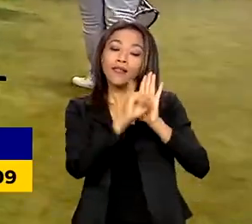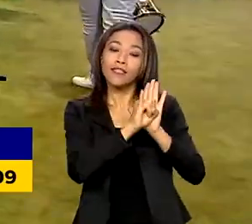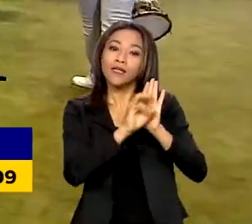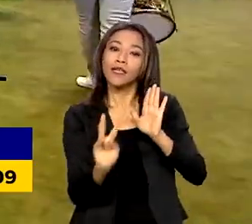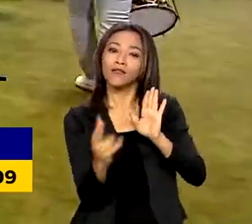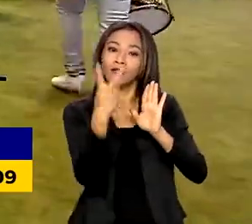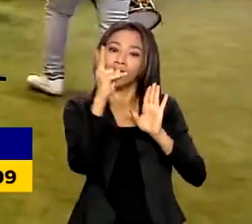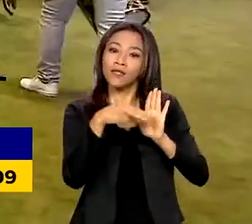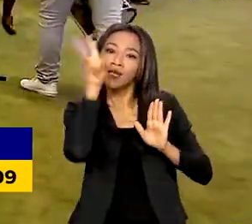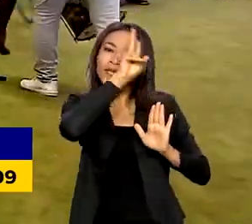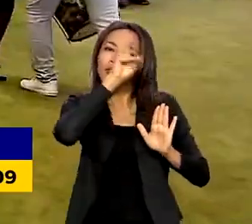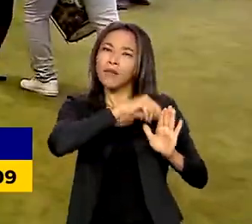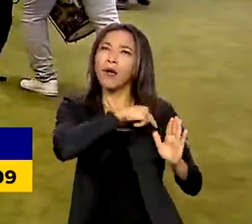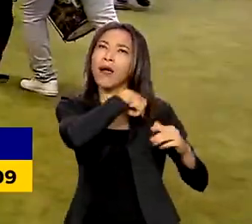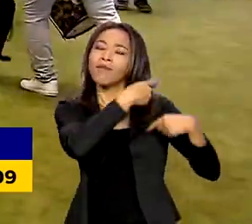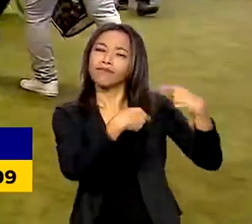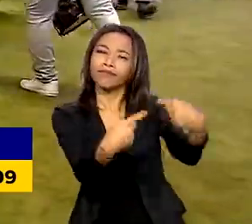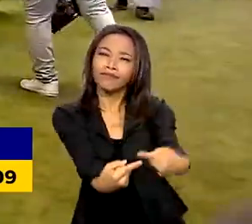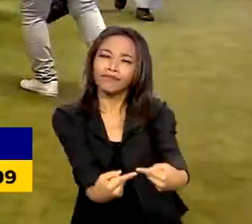memórias.